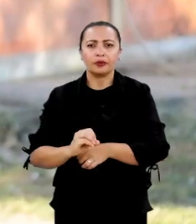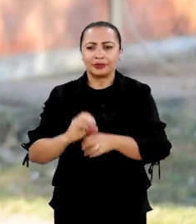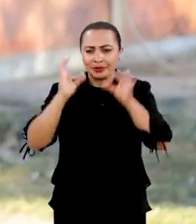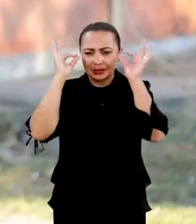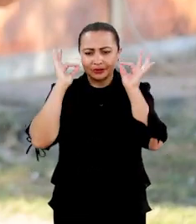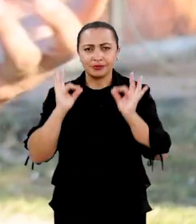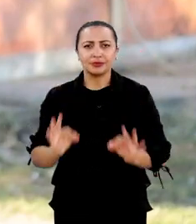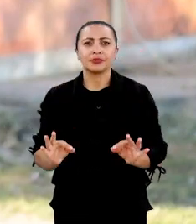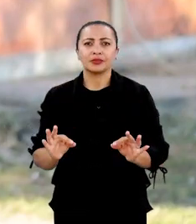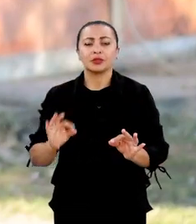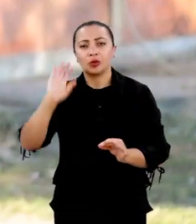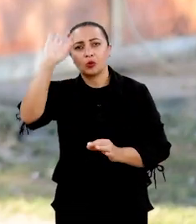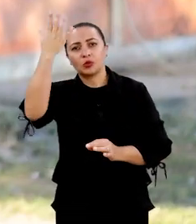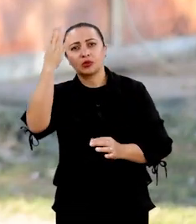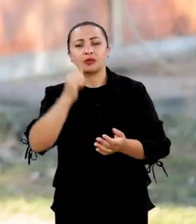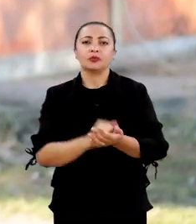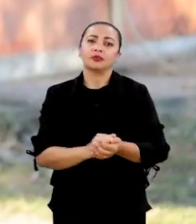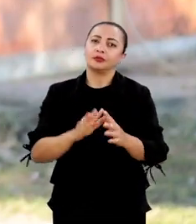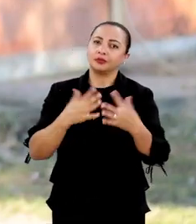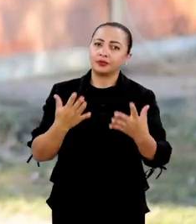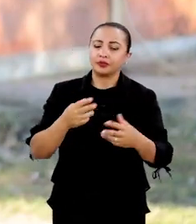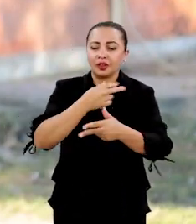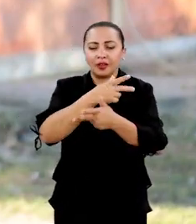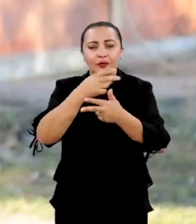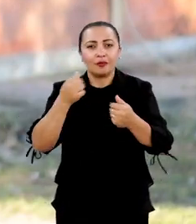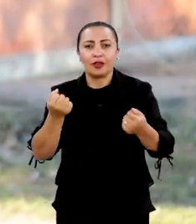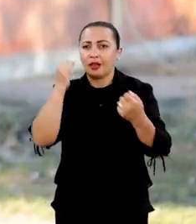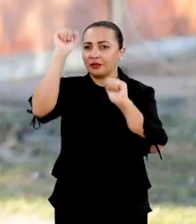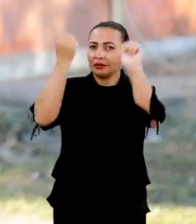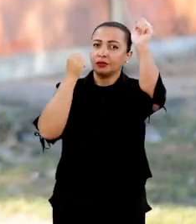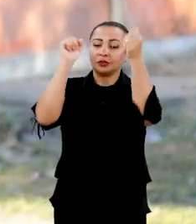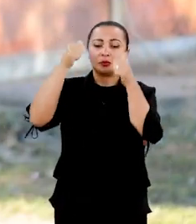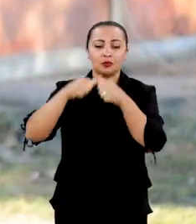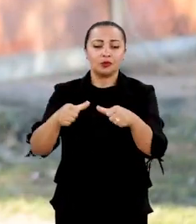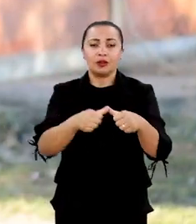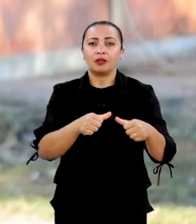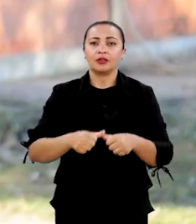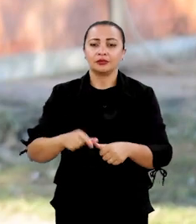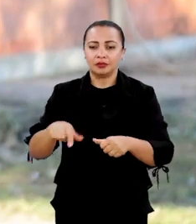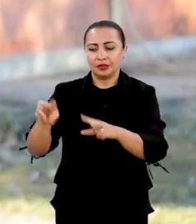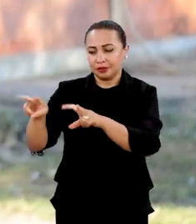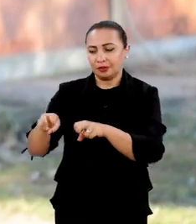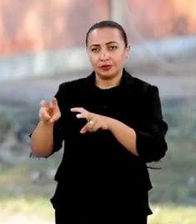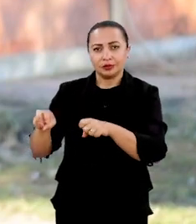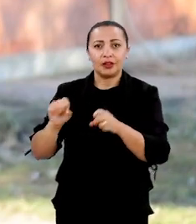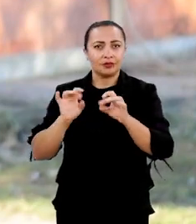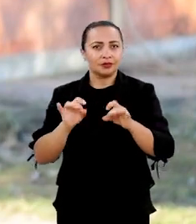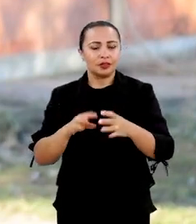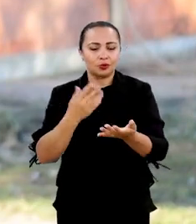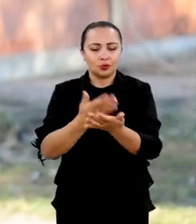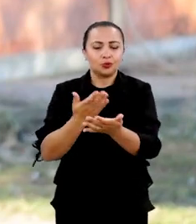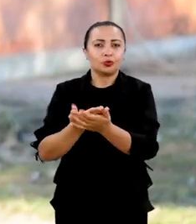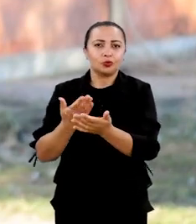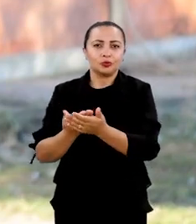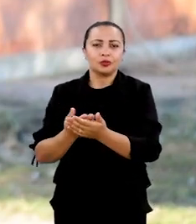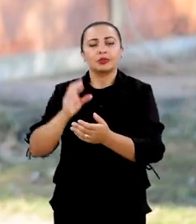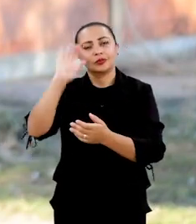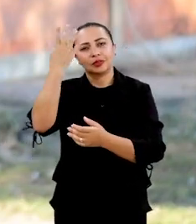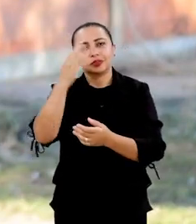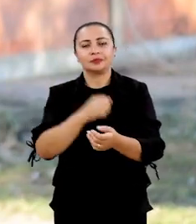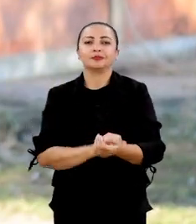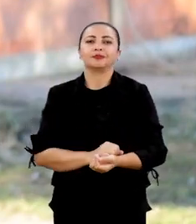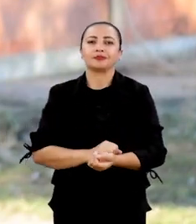a oeste com precisão esse fenômeno. Então, vários equipamentos instalados aqui nesse sítio permitem